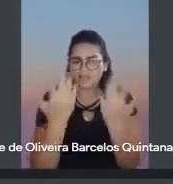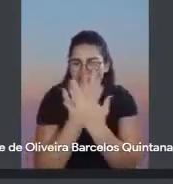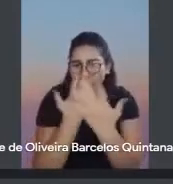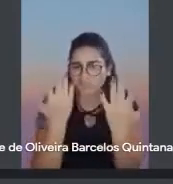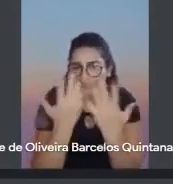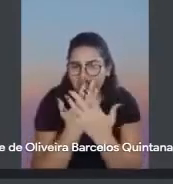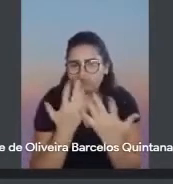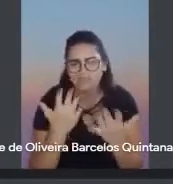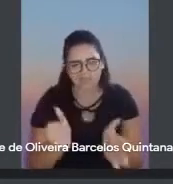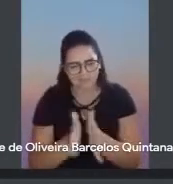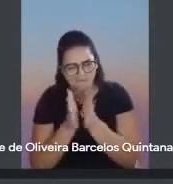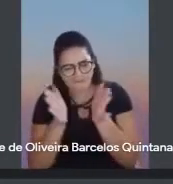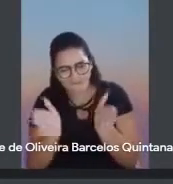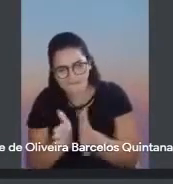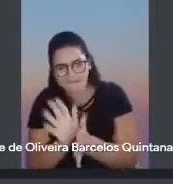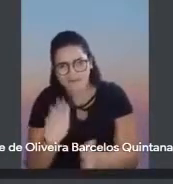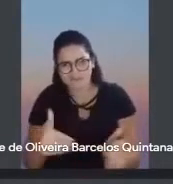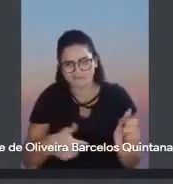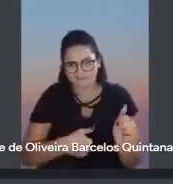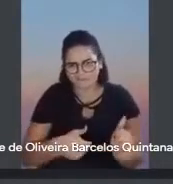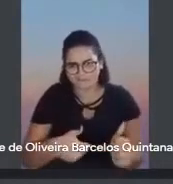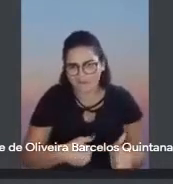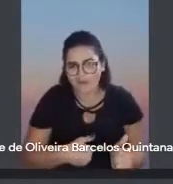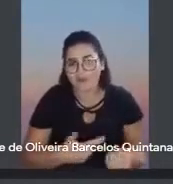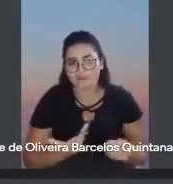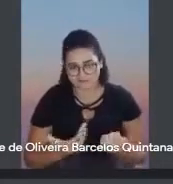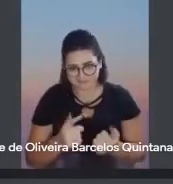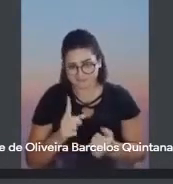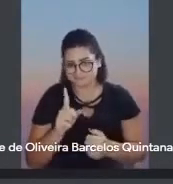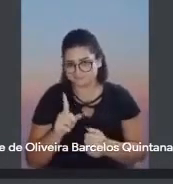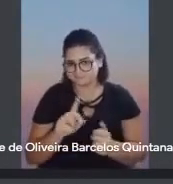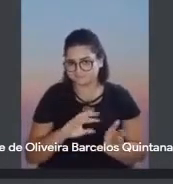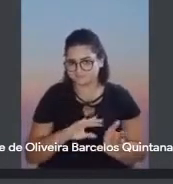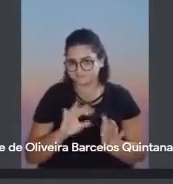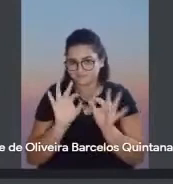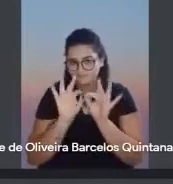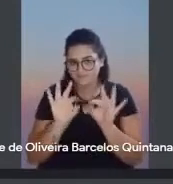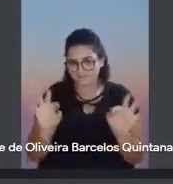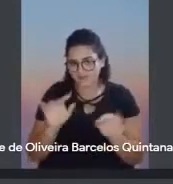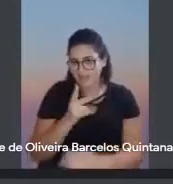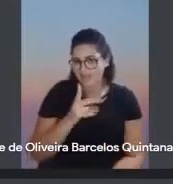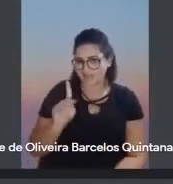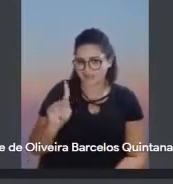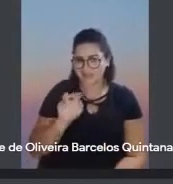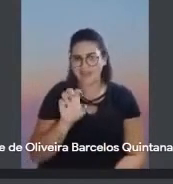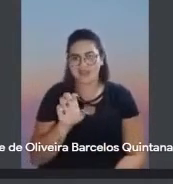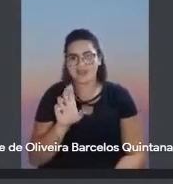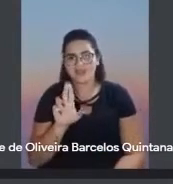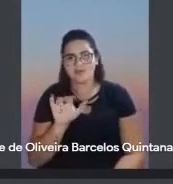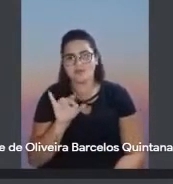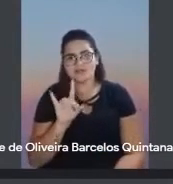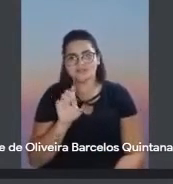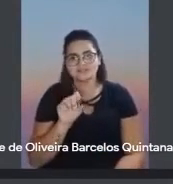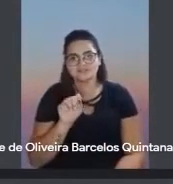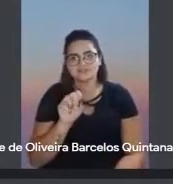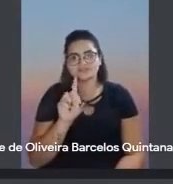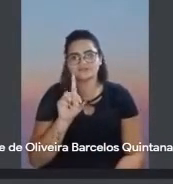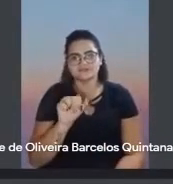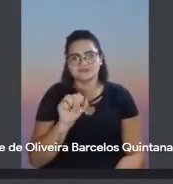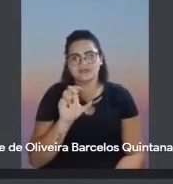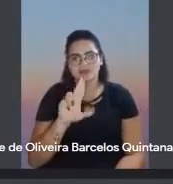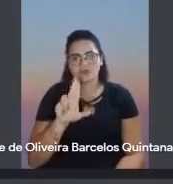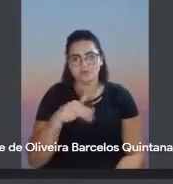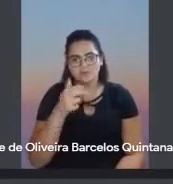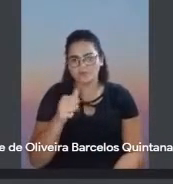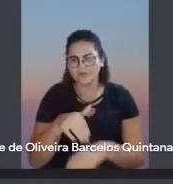miséria, na fome. Essa frase é do Euclides da Cunha e tem mais de 100 anos. A outra frase